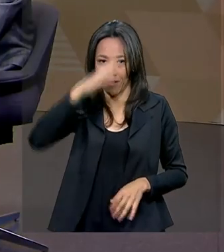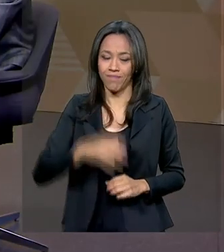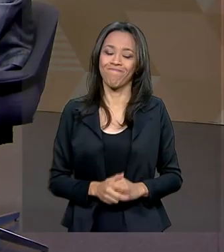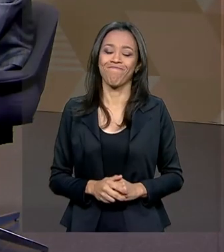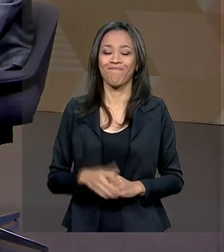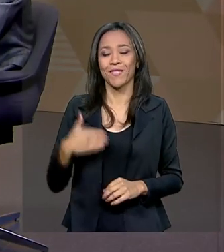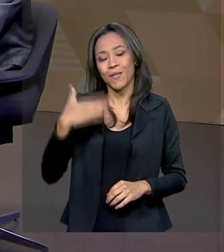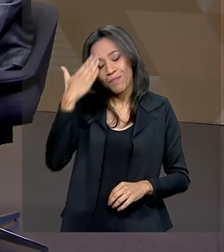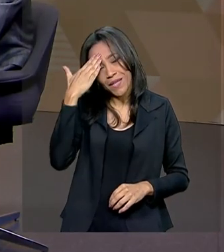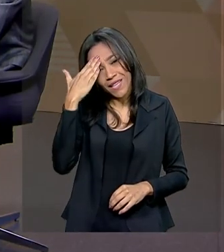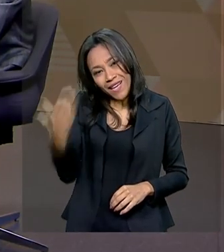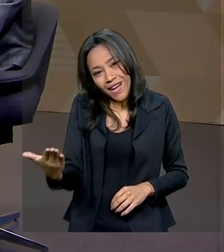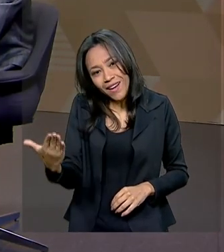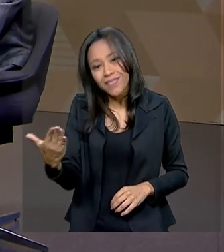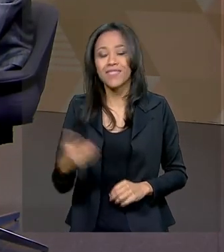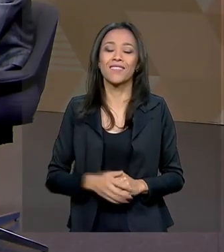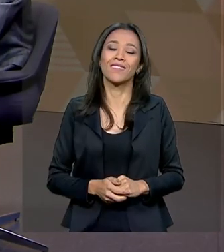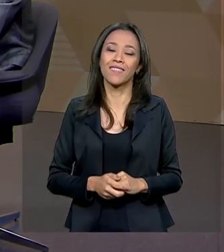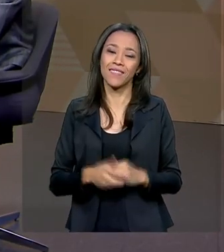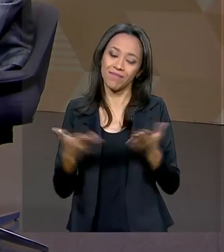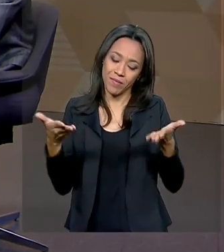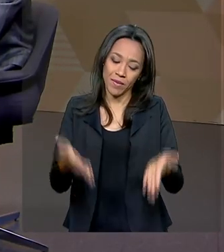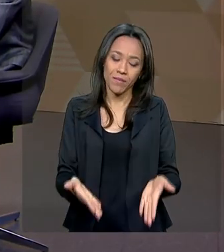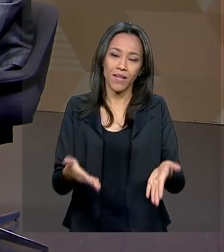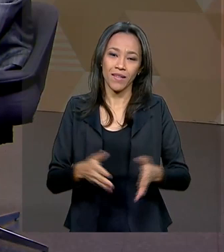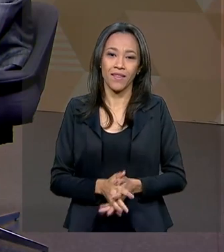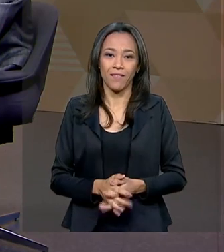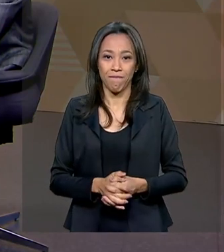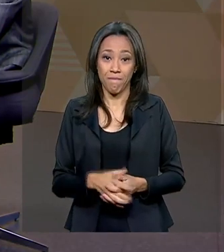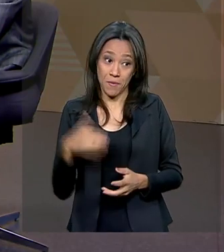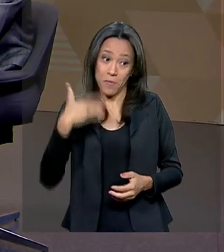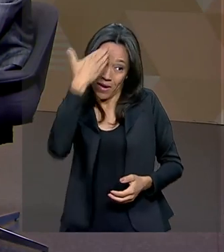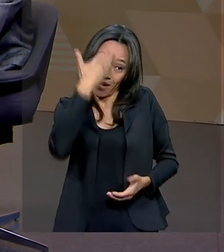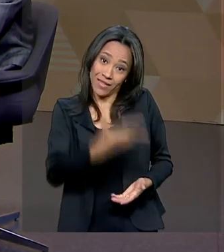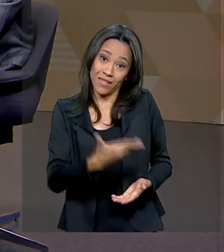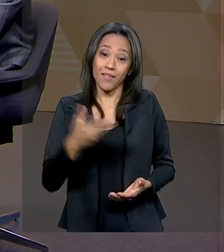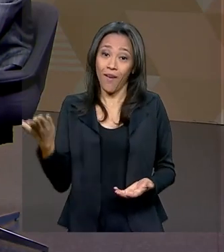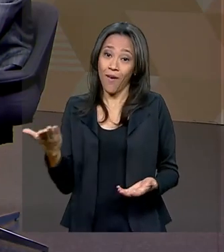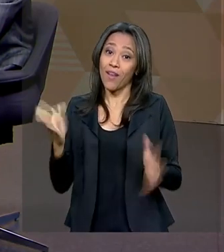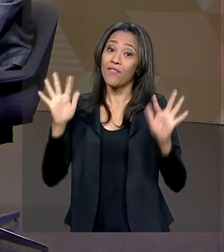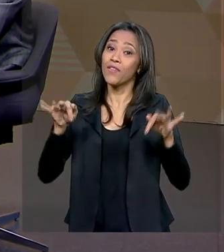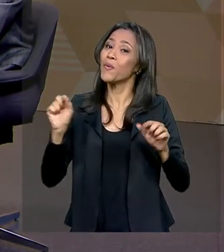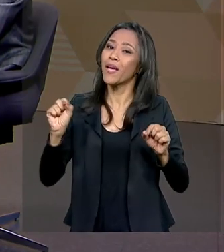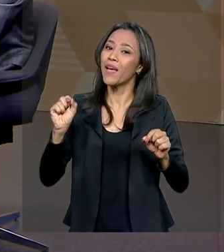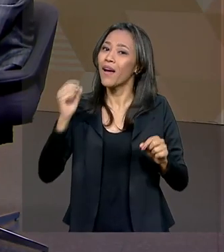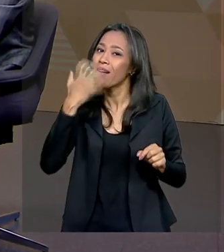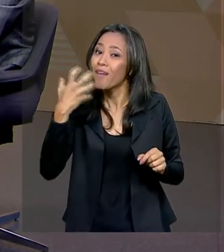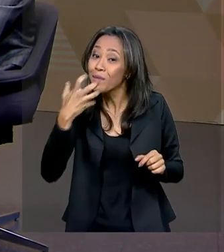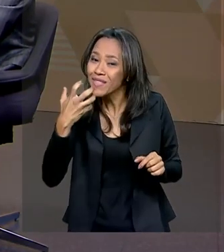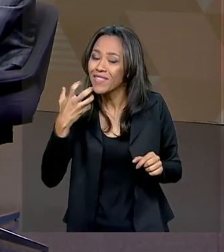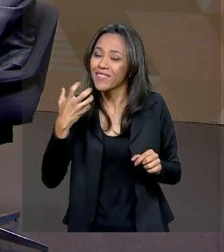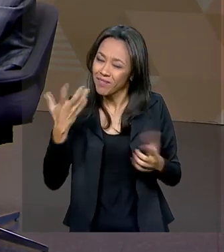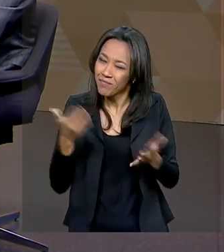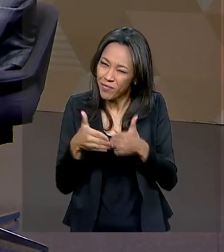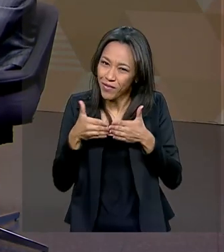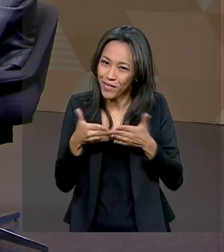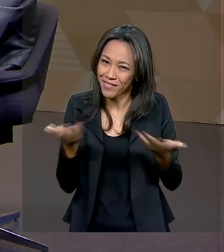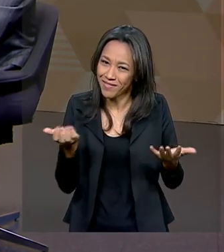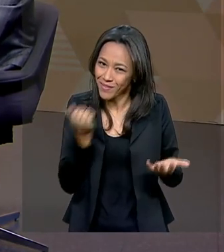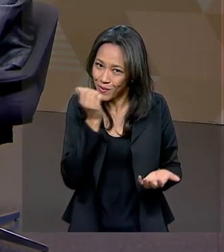obrigado pela participação do senhor aqui no Brasil em Pauta. agora a gente vai encerrar com o senhor... A palhinha? Com a palhinha, por favor.